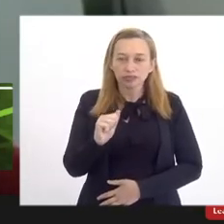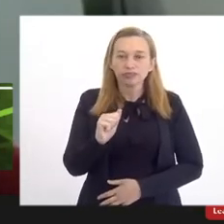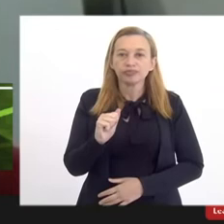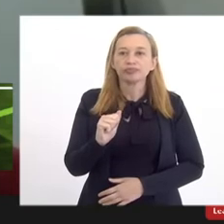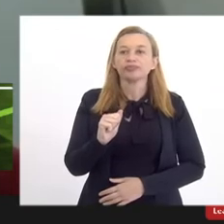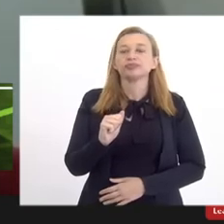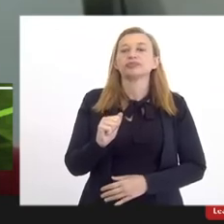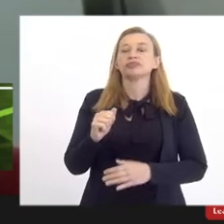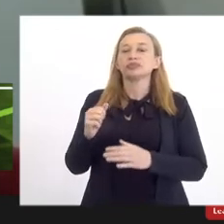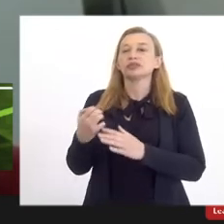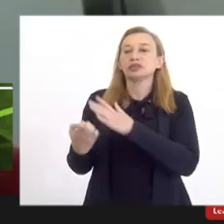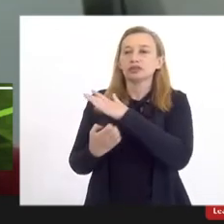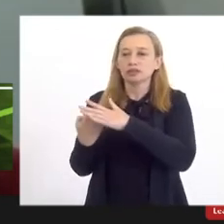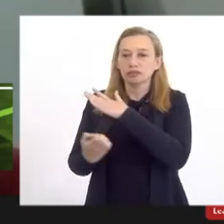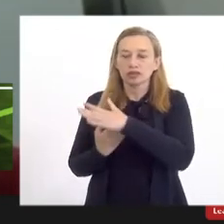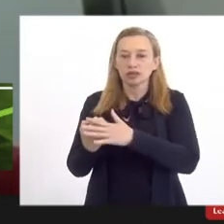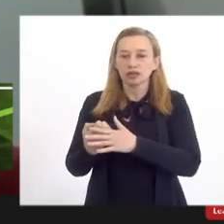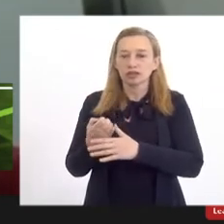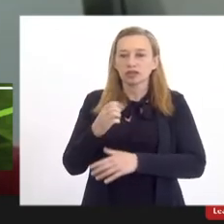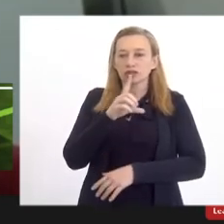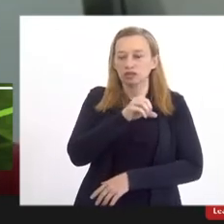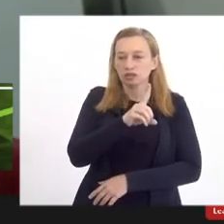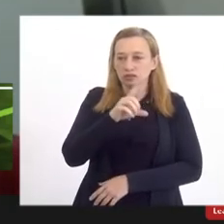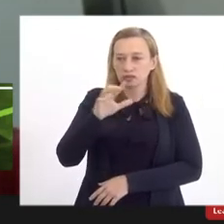Industrial de Santa Cruz e Adjacentes.